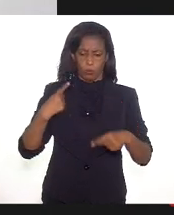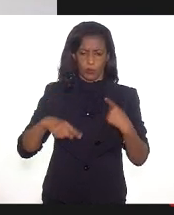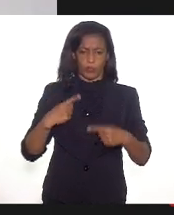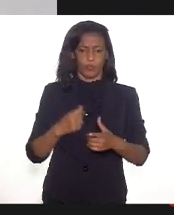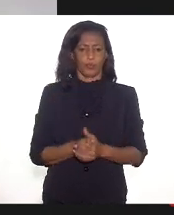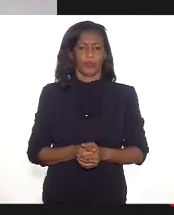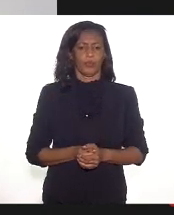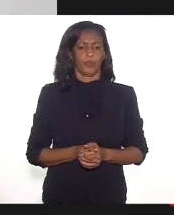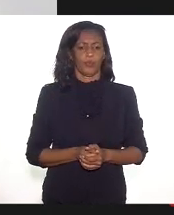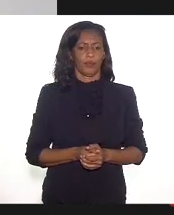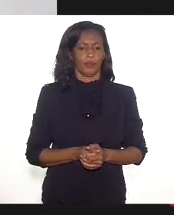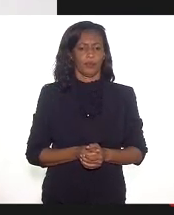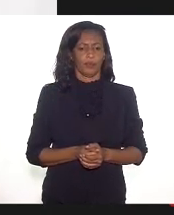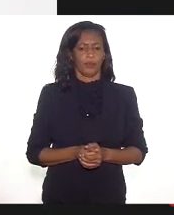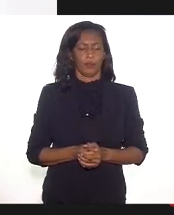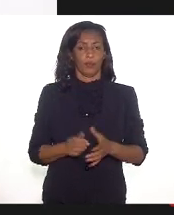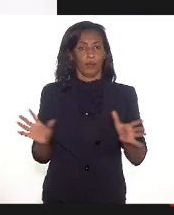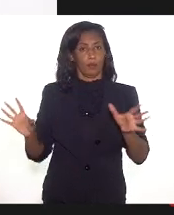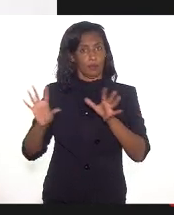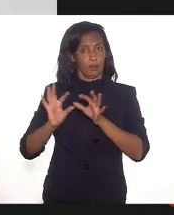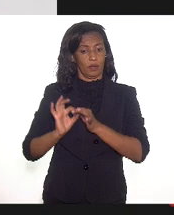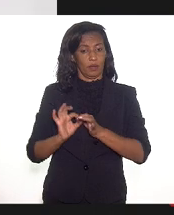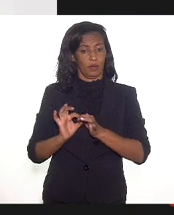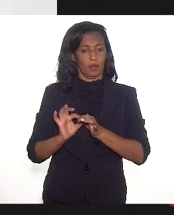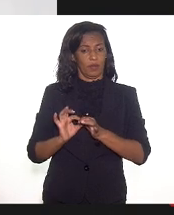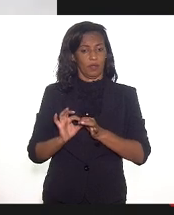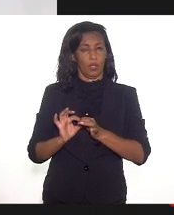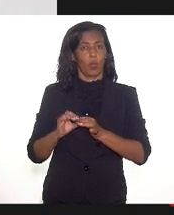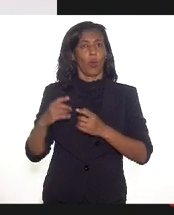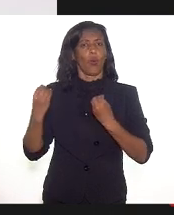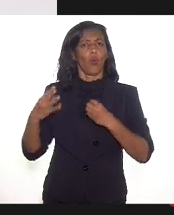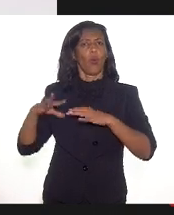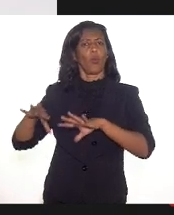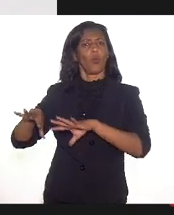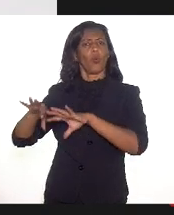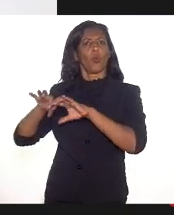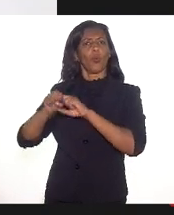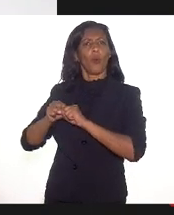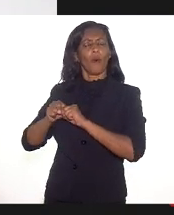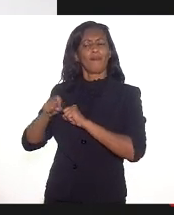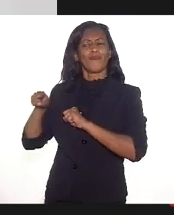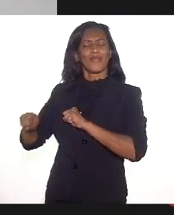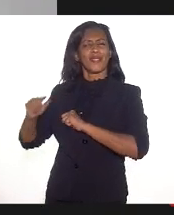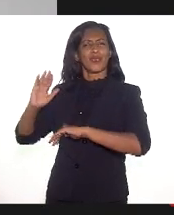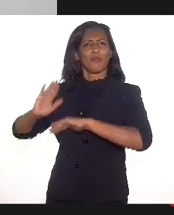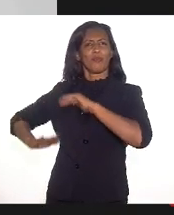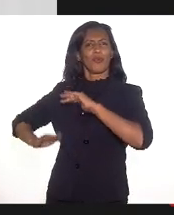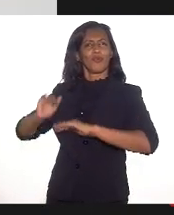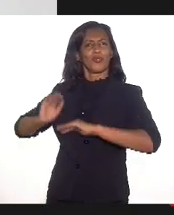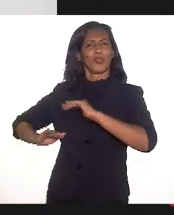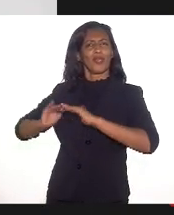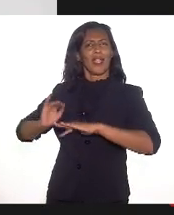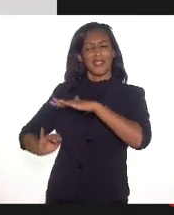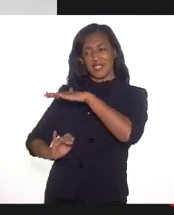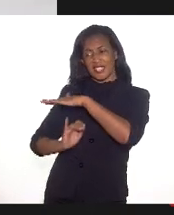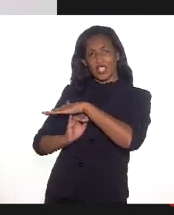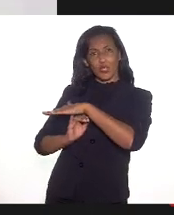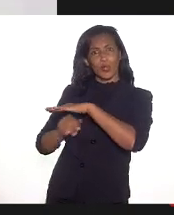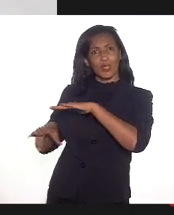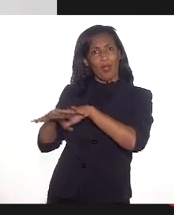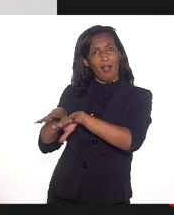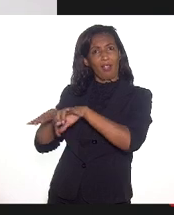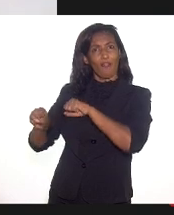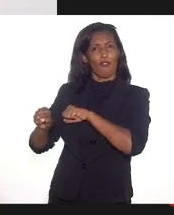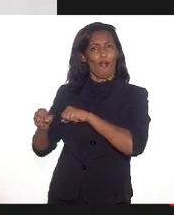E o que está ligado com o outro é como absorver essa mão de obra qualificada que essas instituições acabam formando.